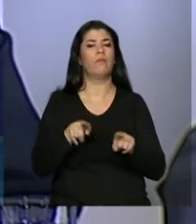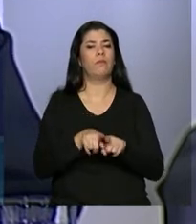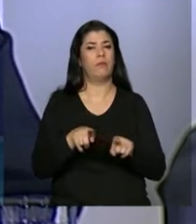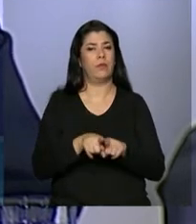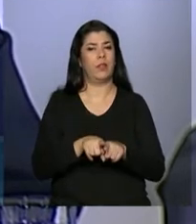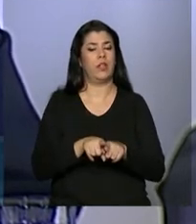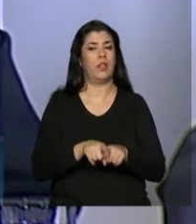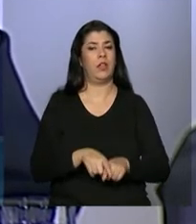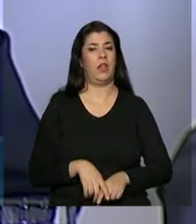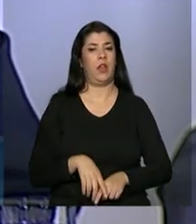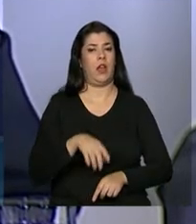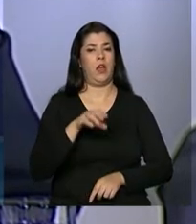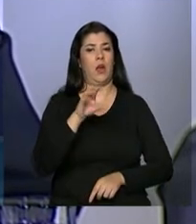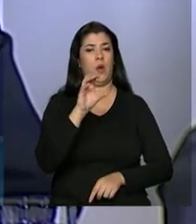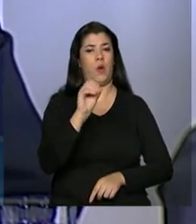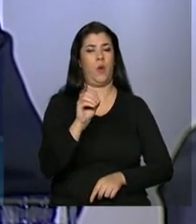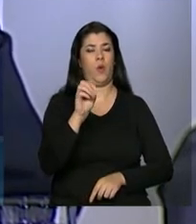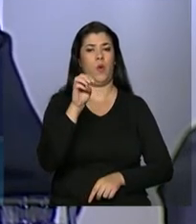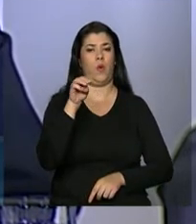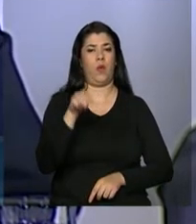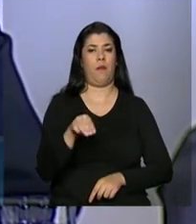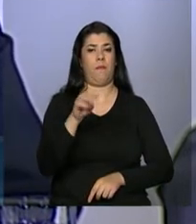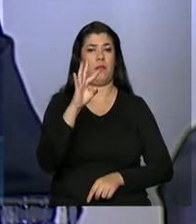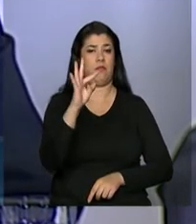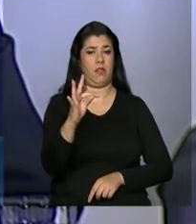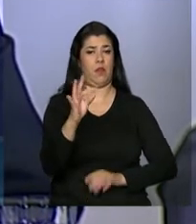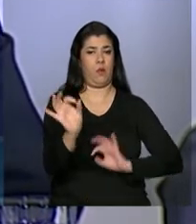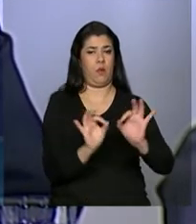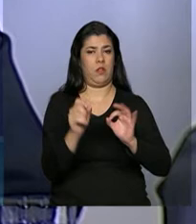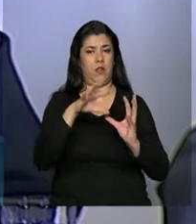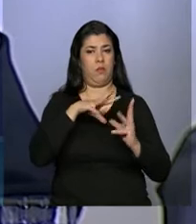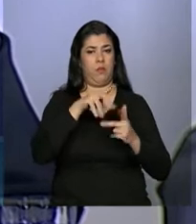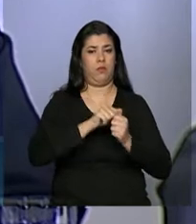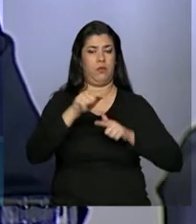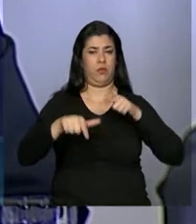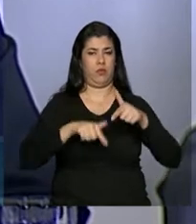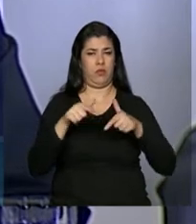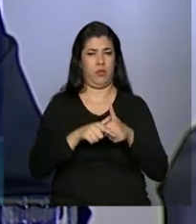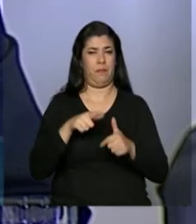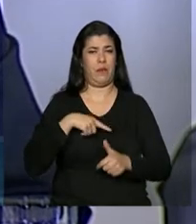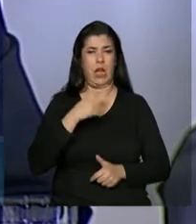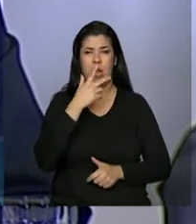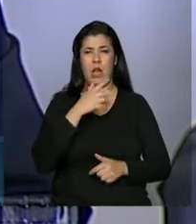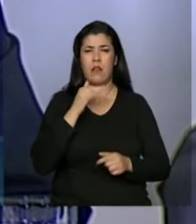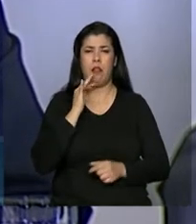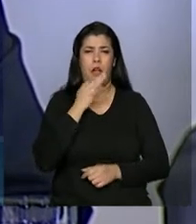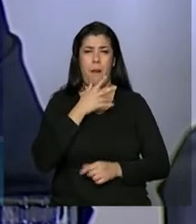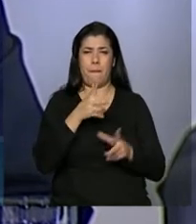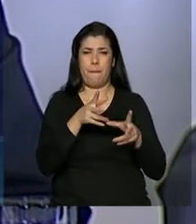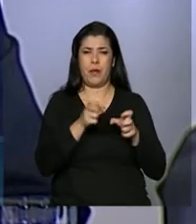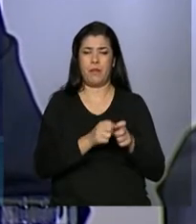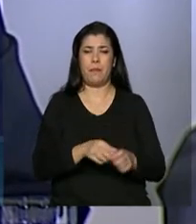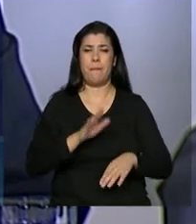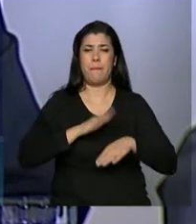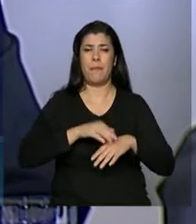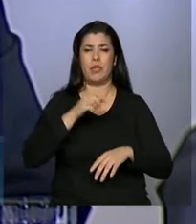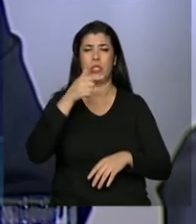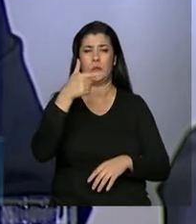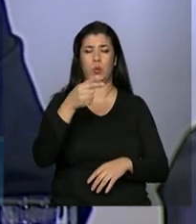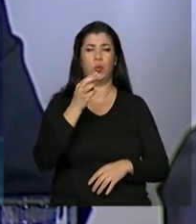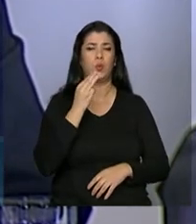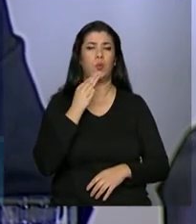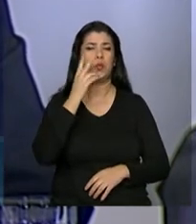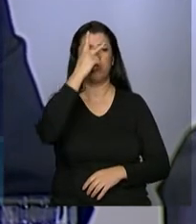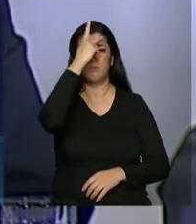Internacional do Trabalho que mais de 2 milhões de pessoas estejam submetidas a